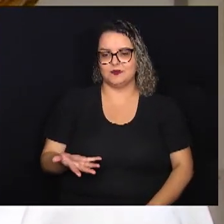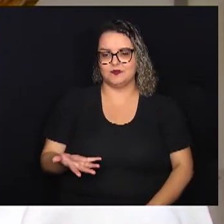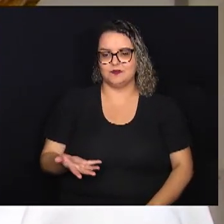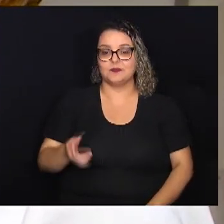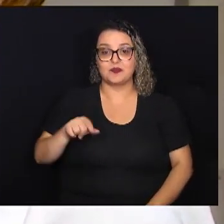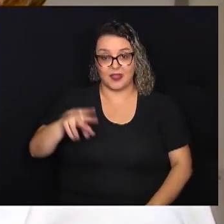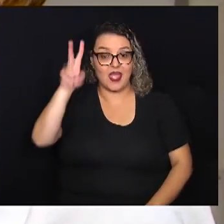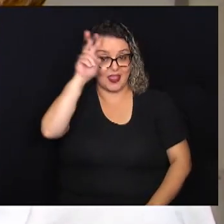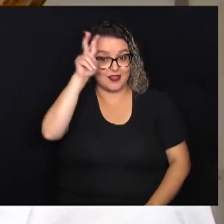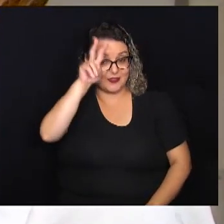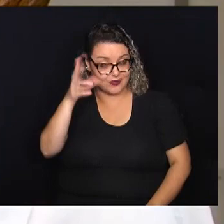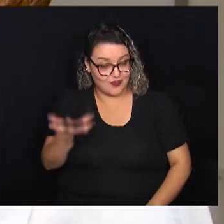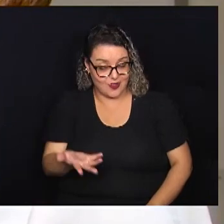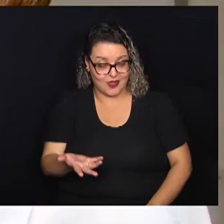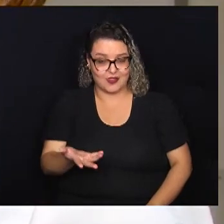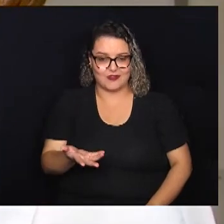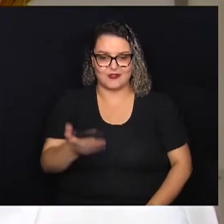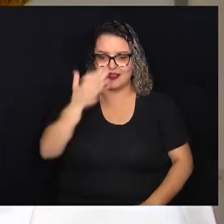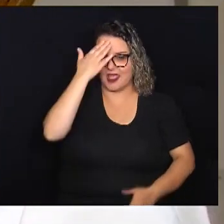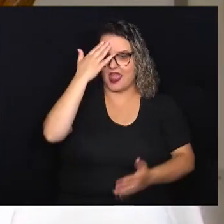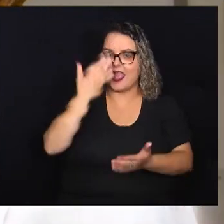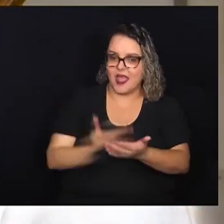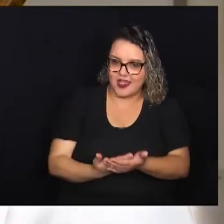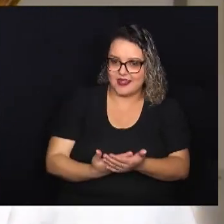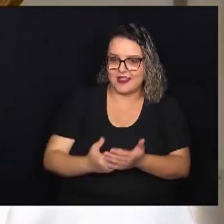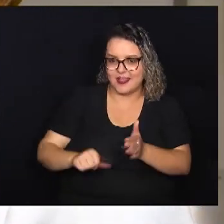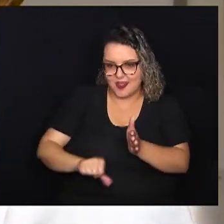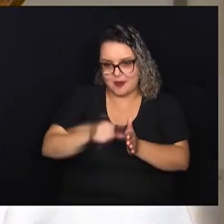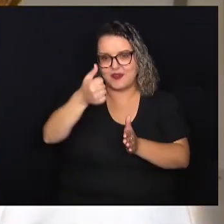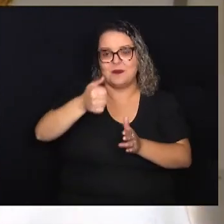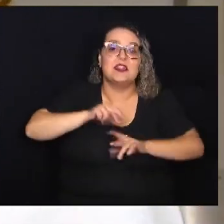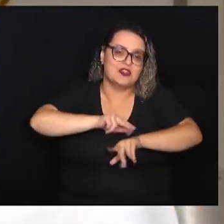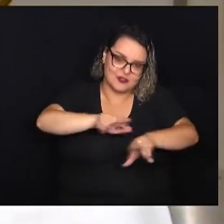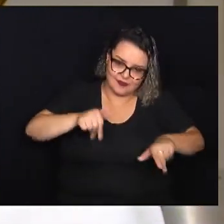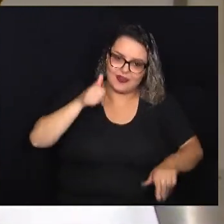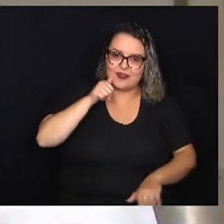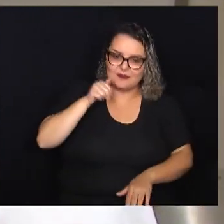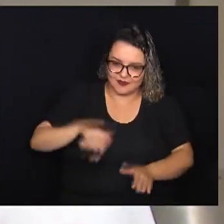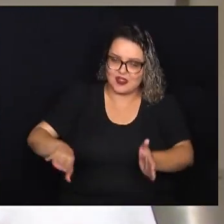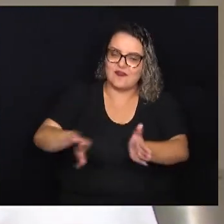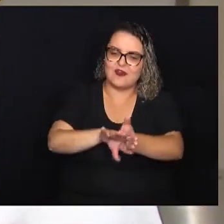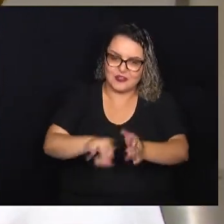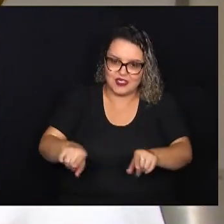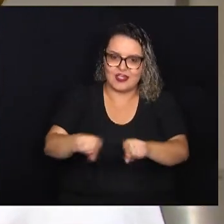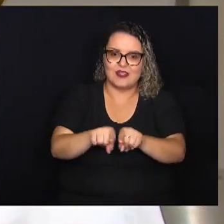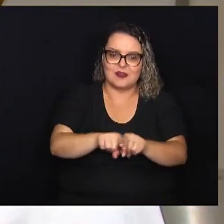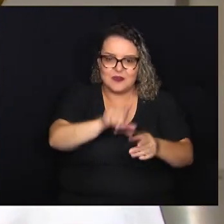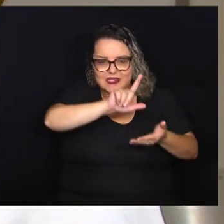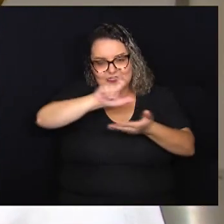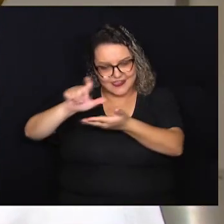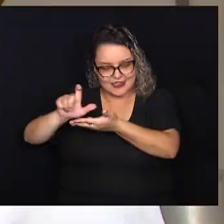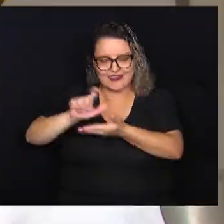histórico, e eu acredito que eu seja a primeira de muitas mulheres que vão estar aqui nessa galeria.